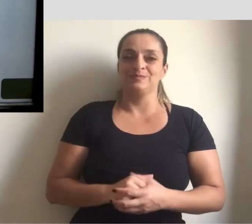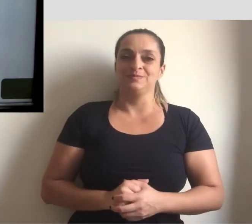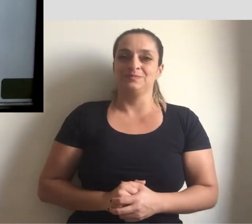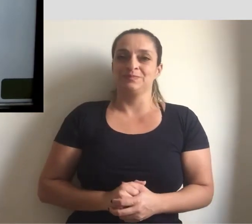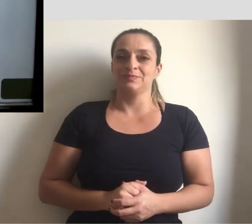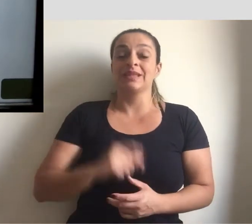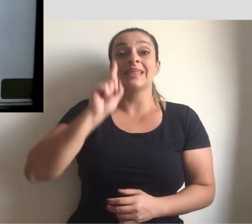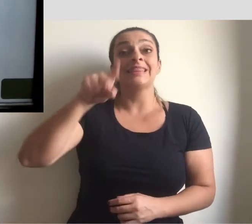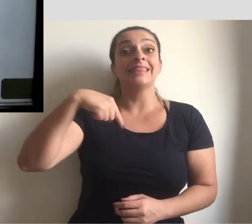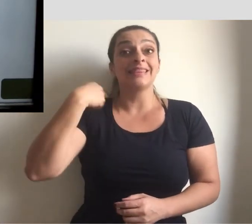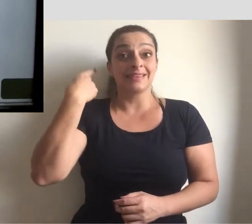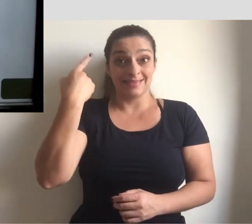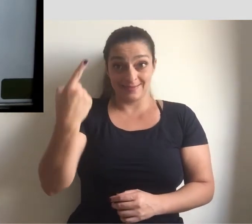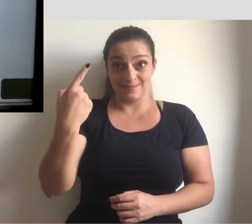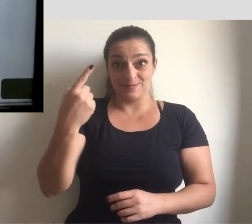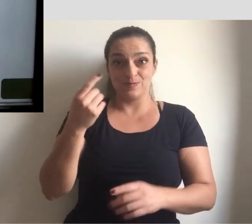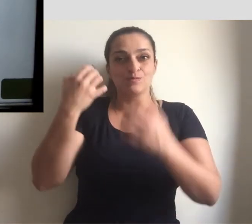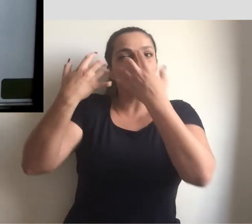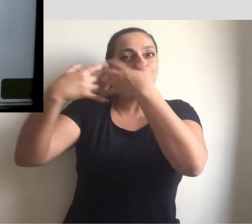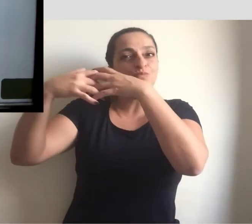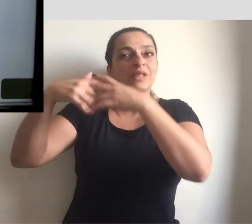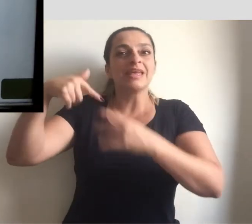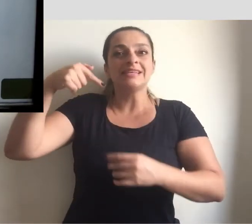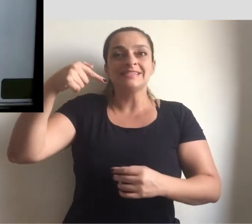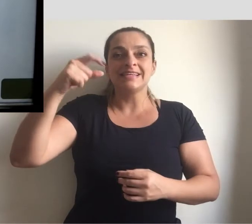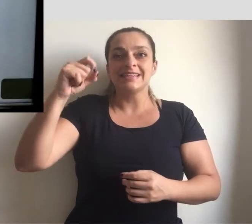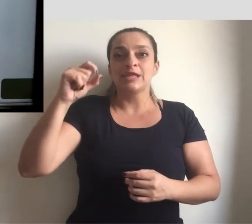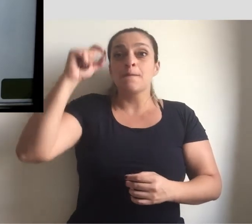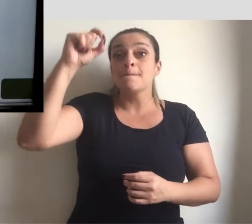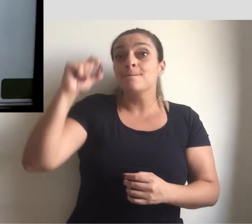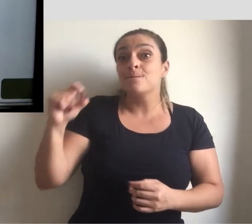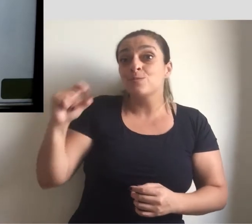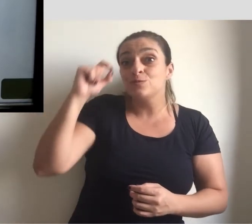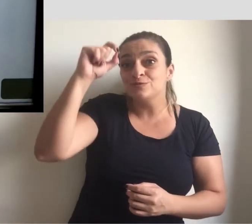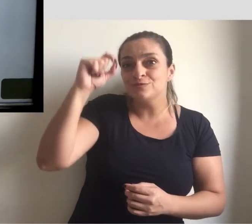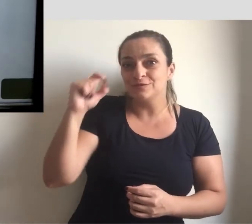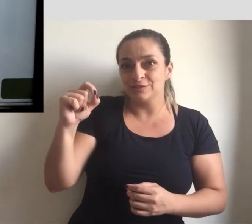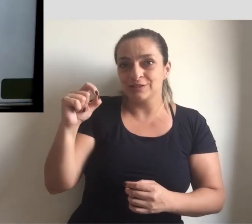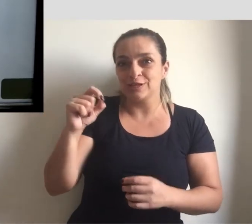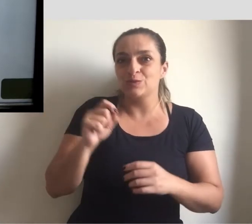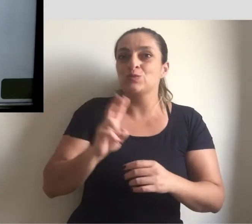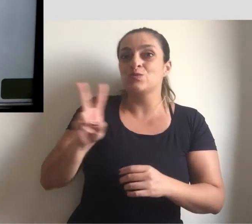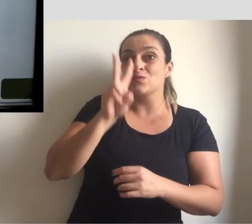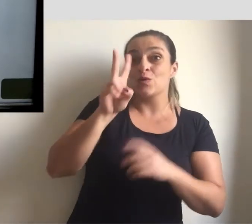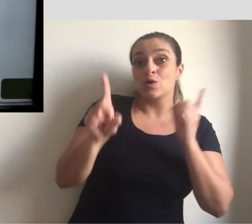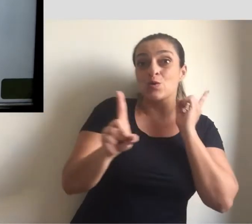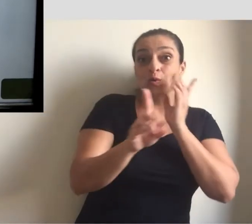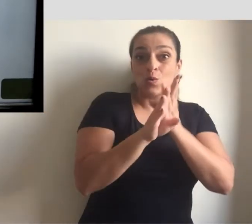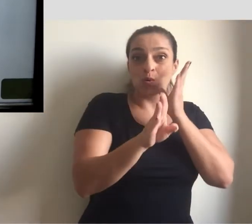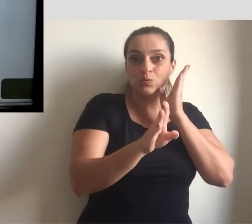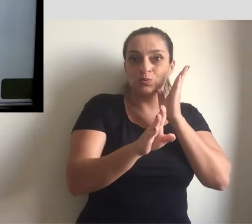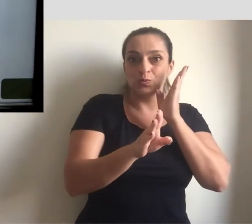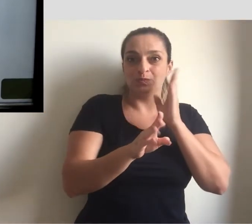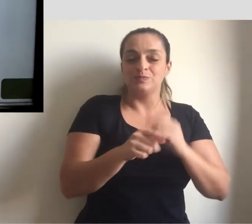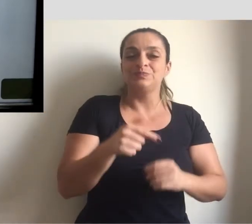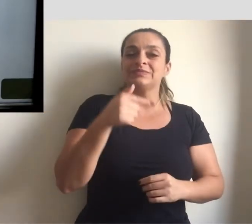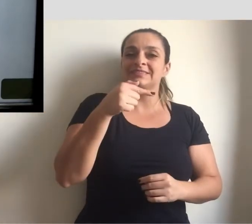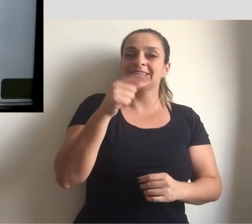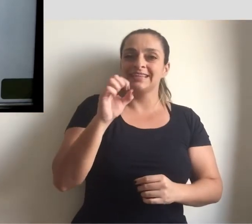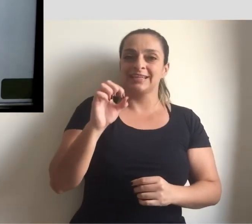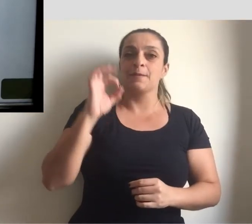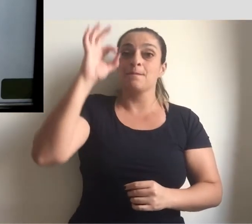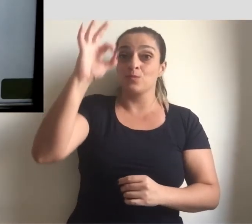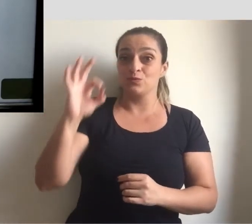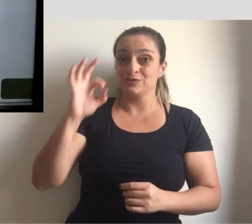Depois, vamos calcular 70% desse valor obtido. Então, eu quero calcular 70%